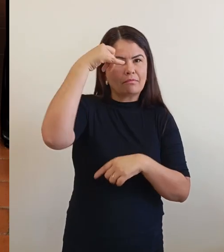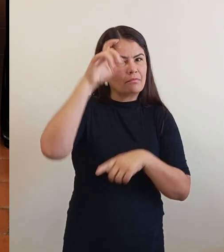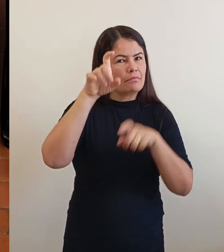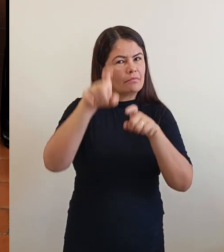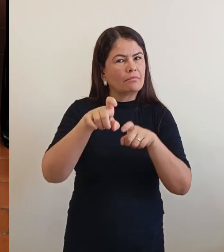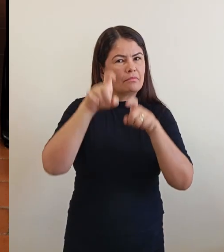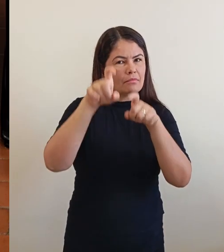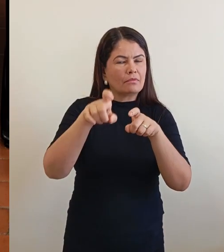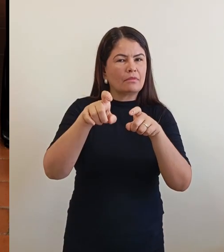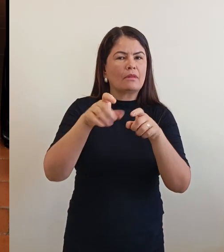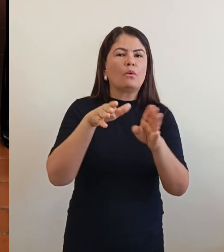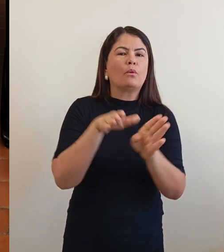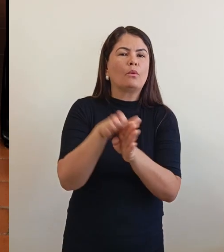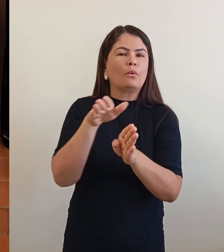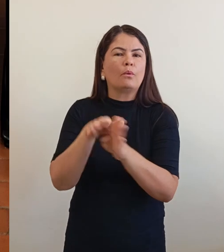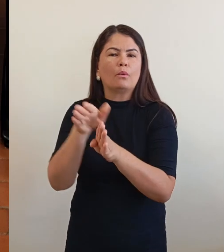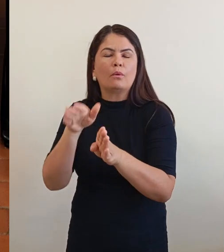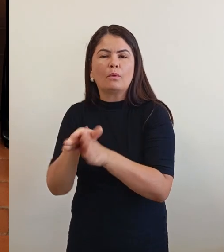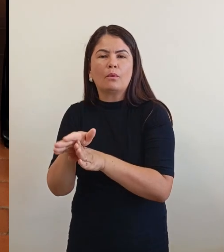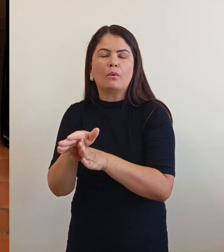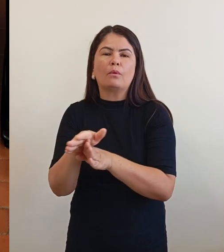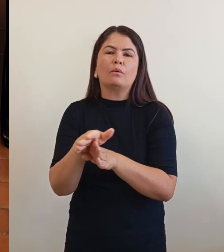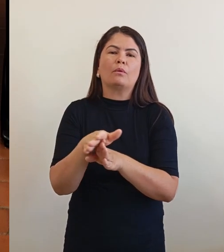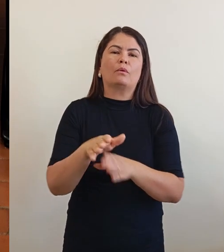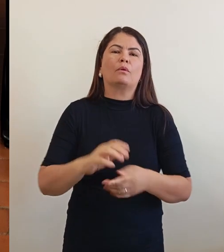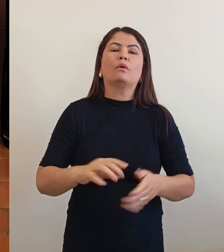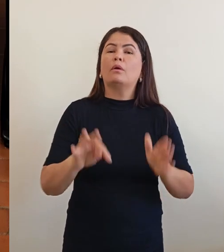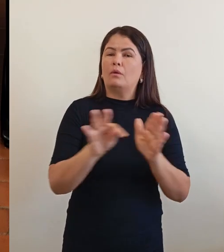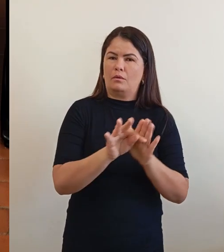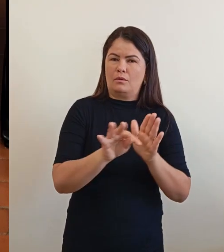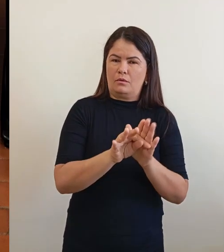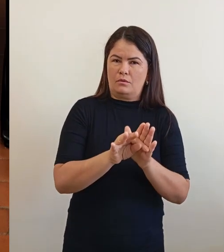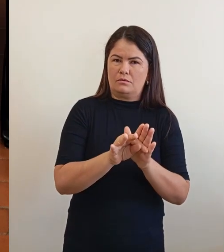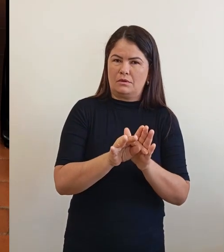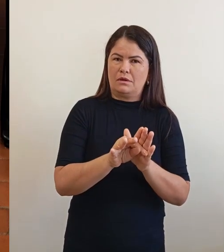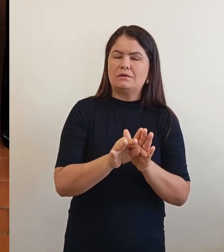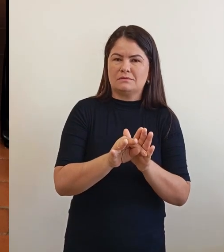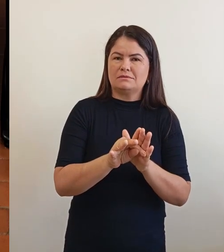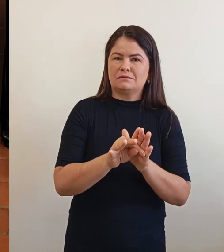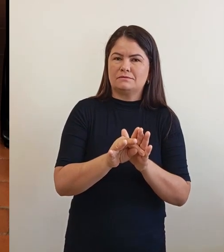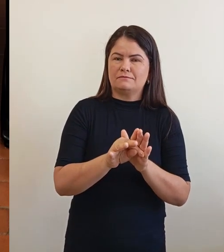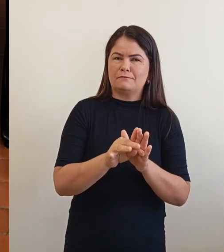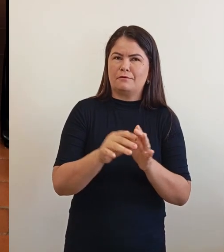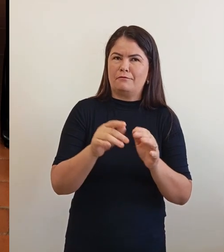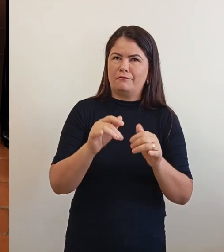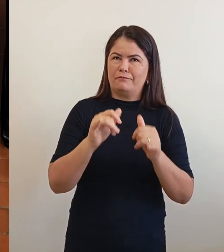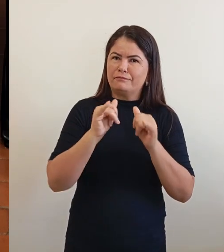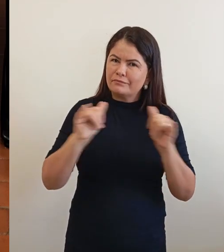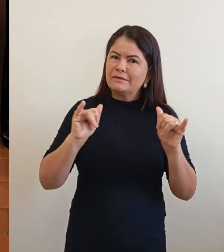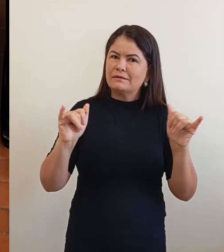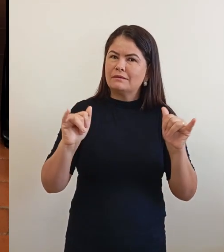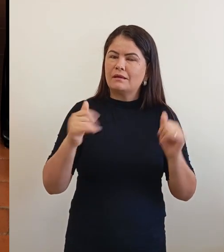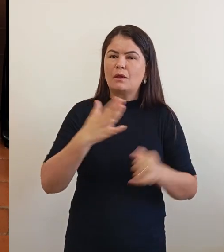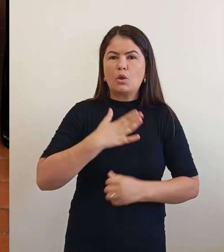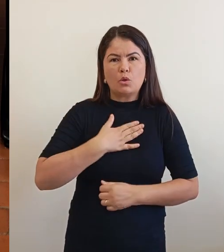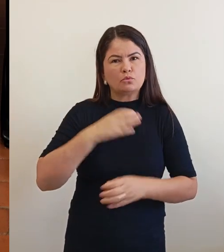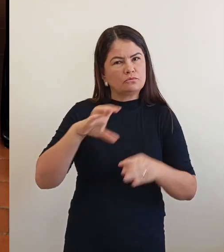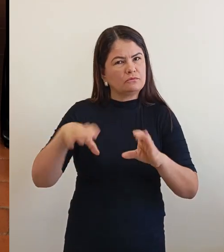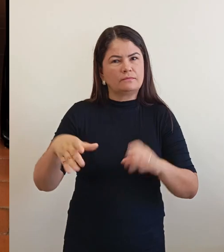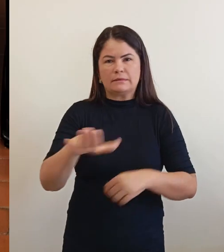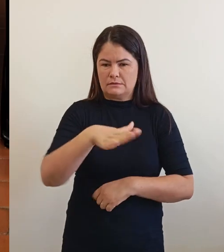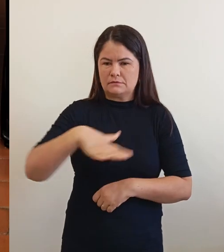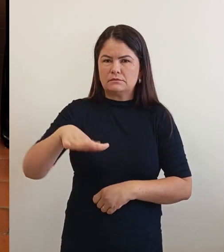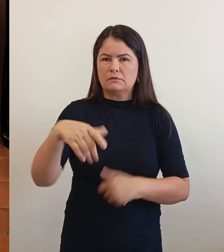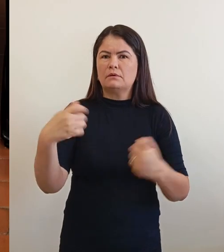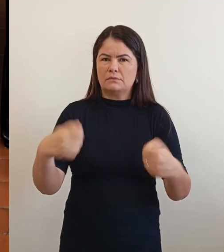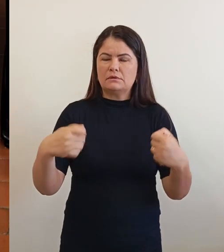orientação, com, como eu disse, os técnicos que vai falar. E não sou formado nessa área, e a gente precisa